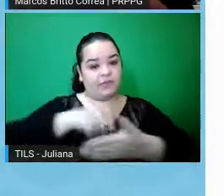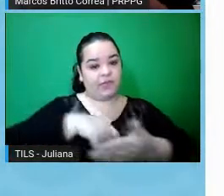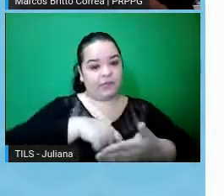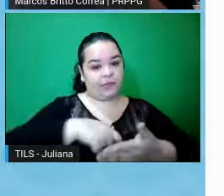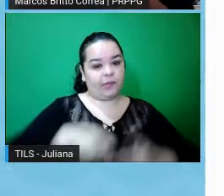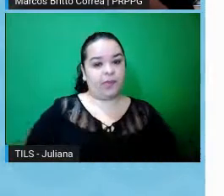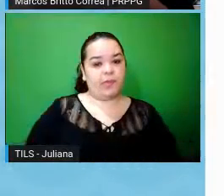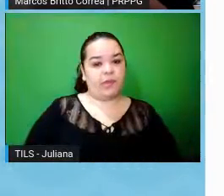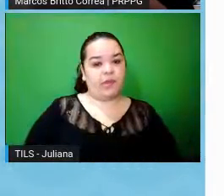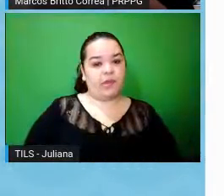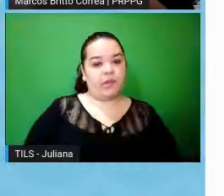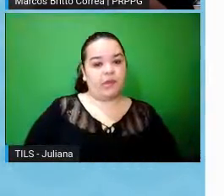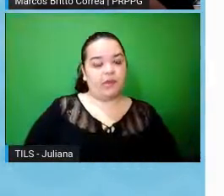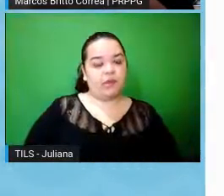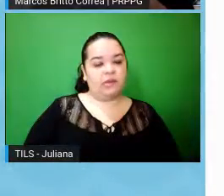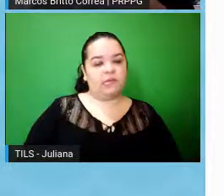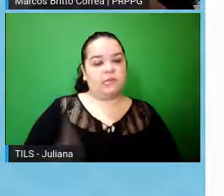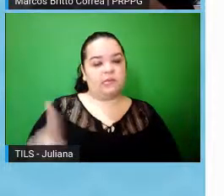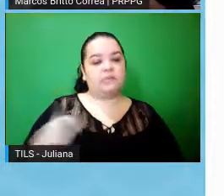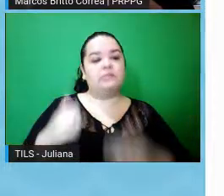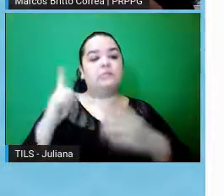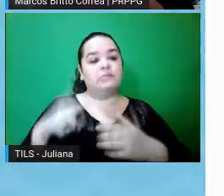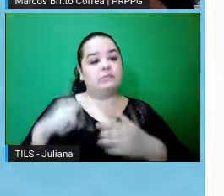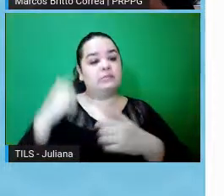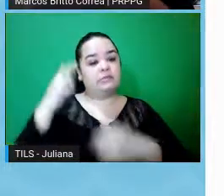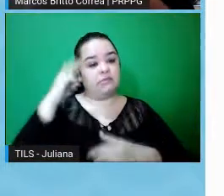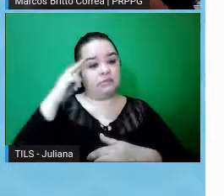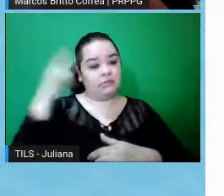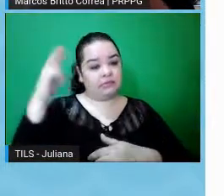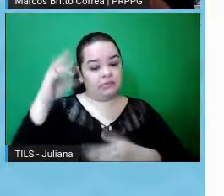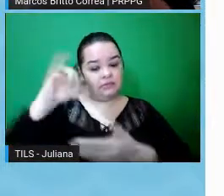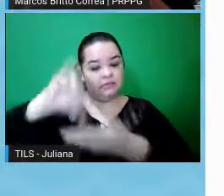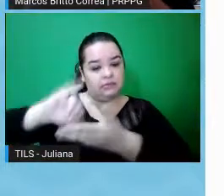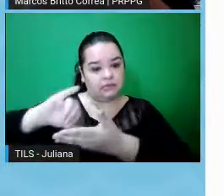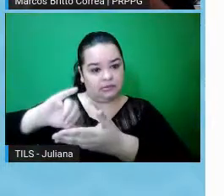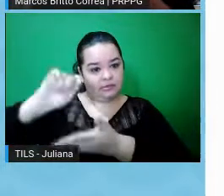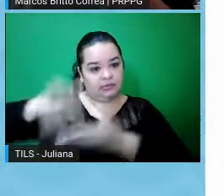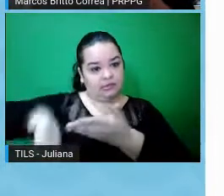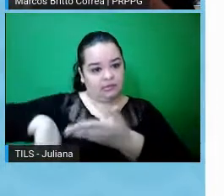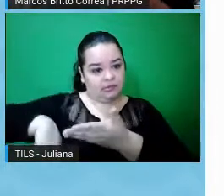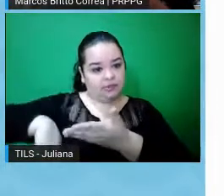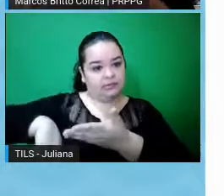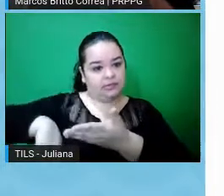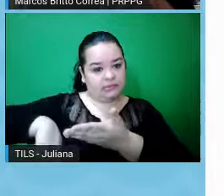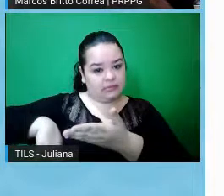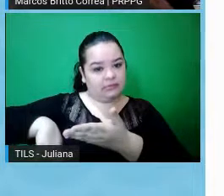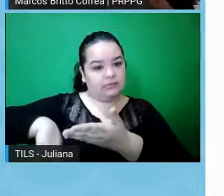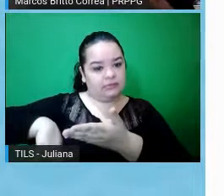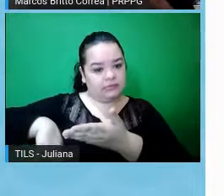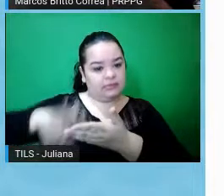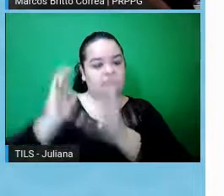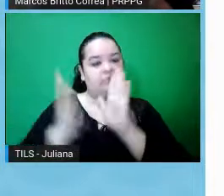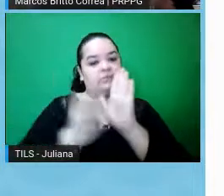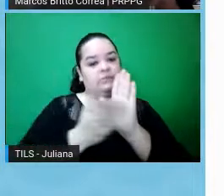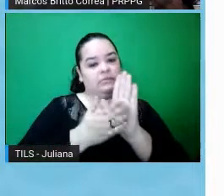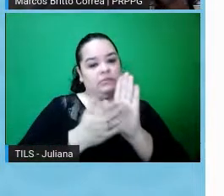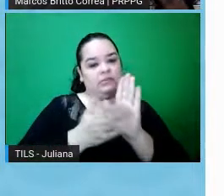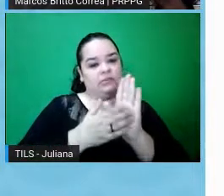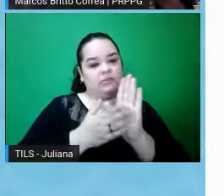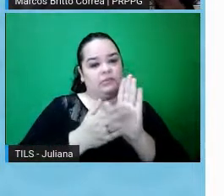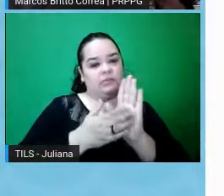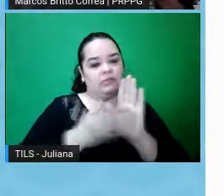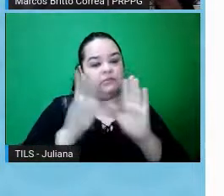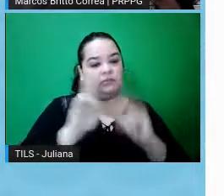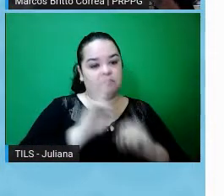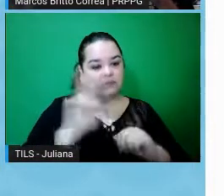e pede o aval do diretor da unidade, ou de centro, tá, que assina pela instituição proponente. Ali vai estar, porque está o nome da